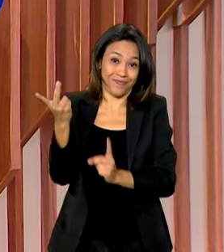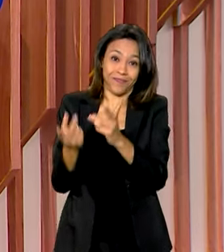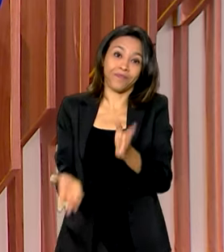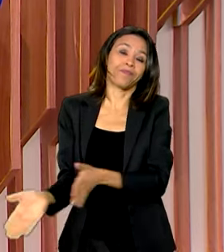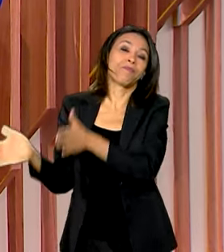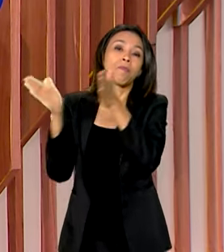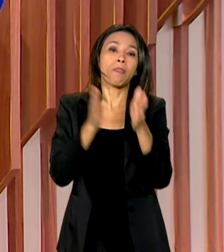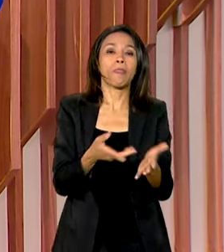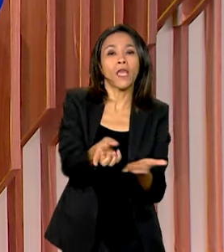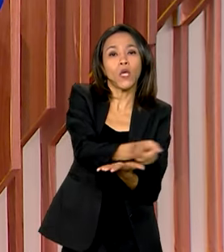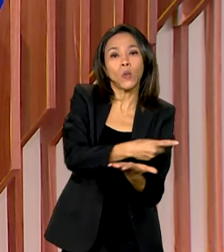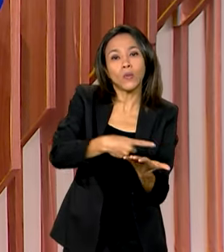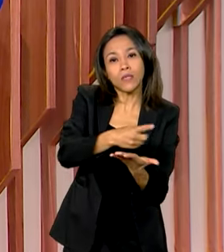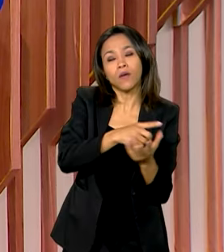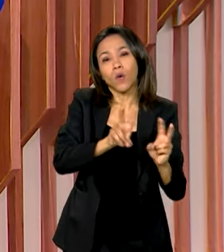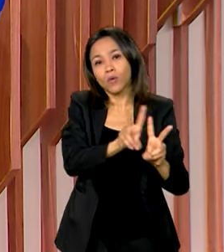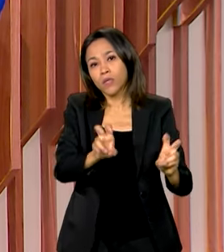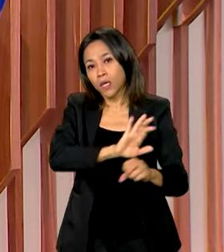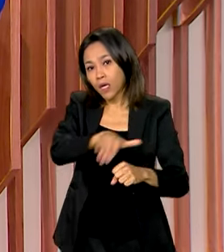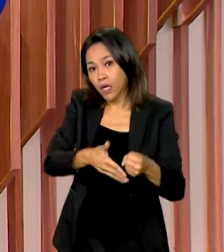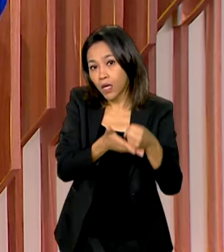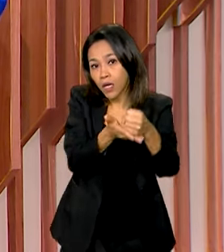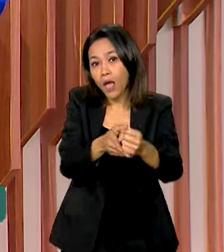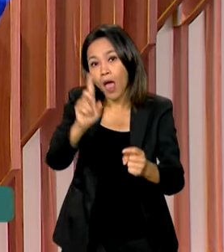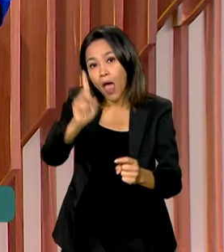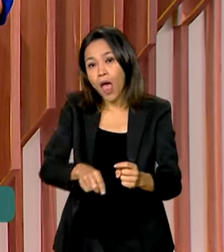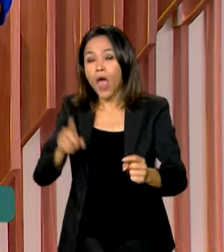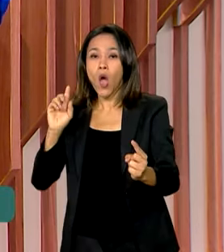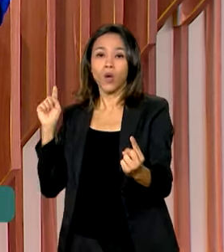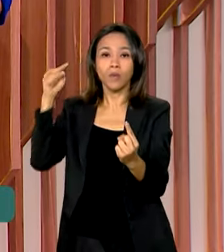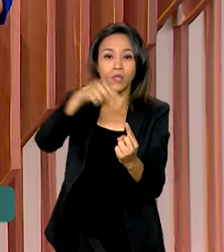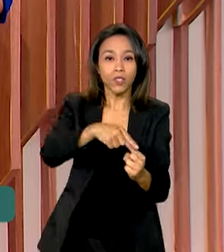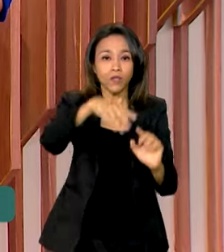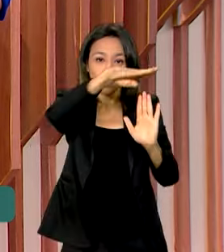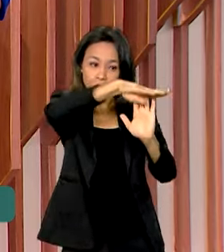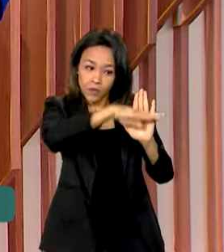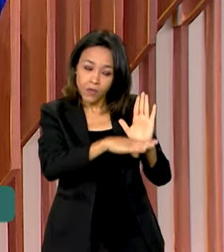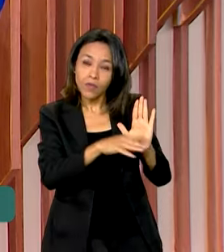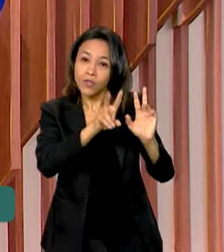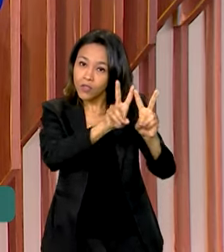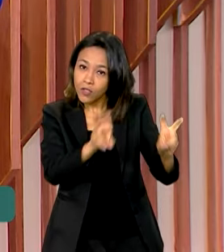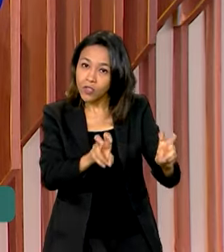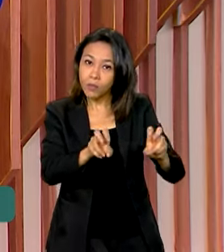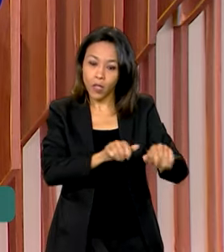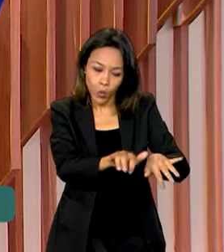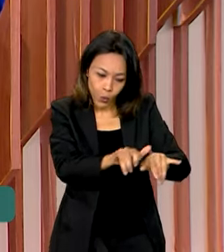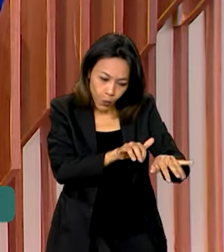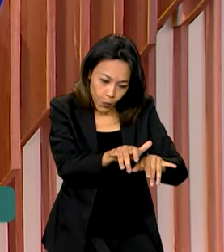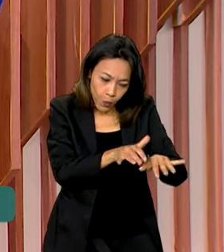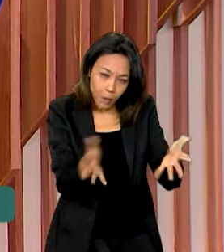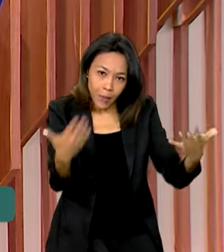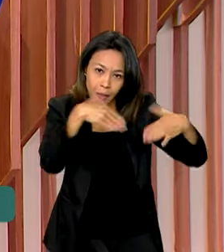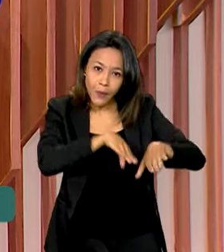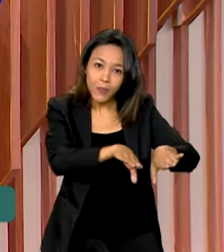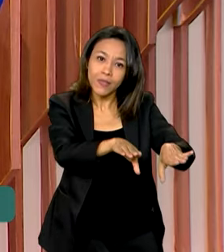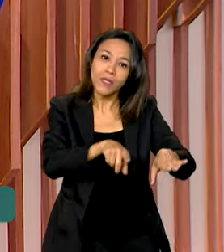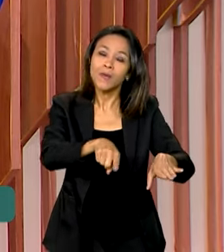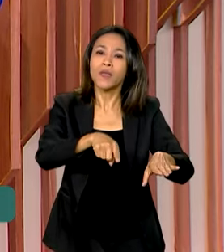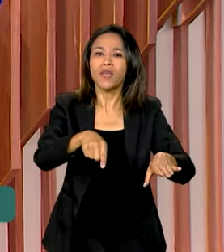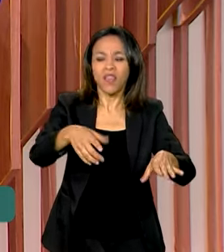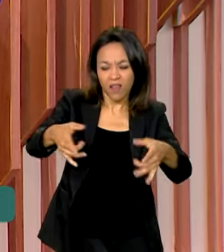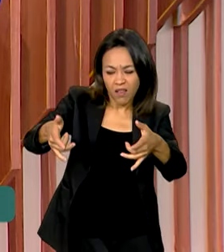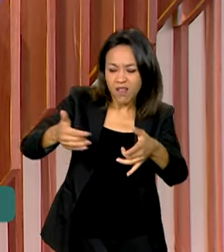com sustentabilidade, esta é a meta do programa Computadores para a Inclusão, que incentiva o reaproveitamento dos